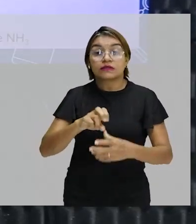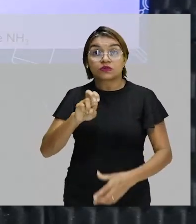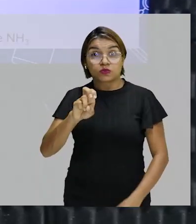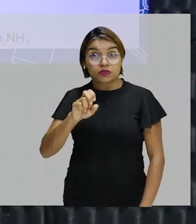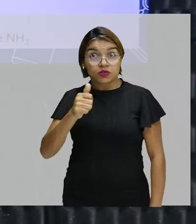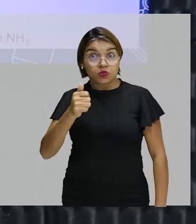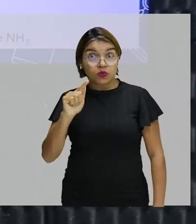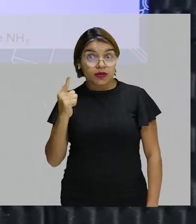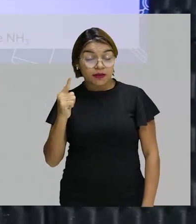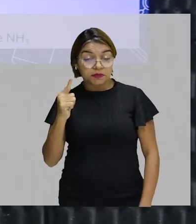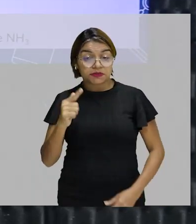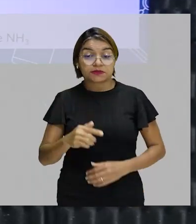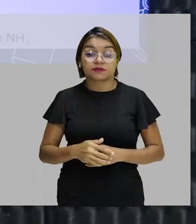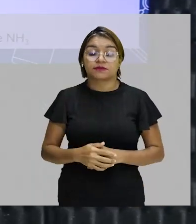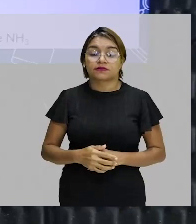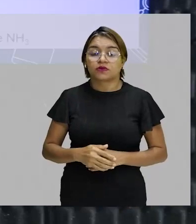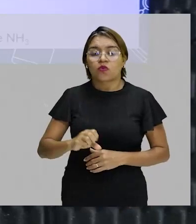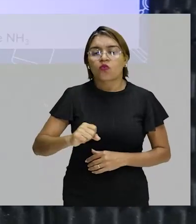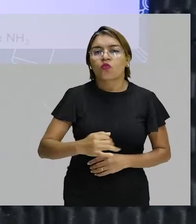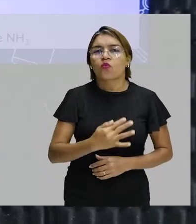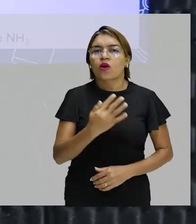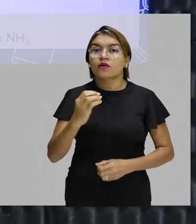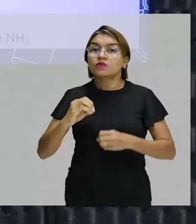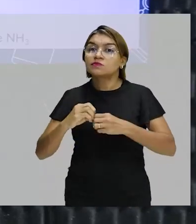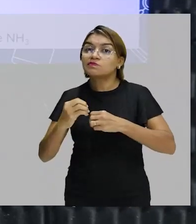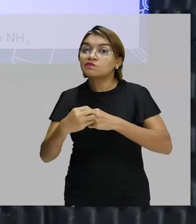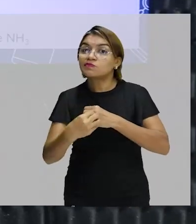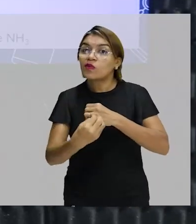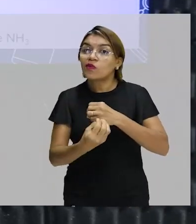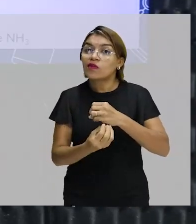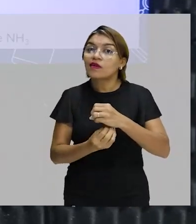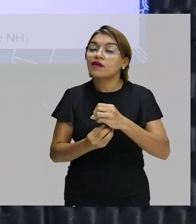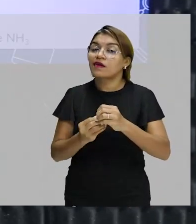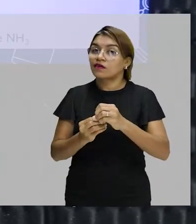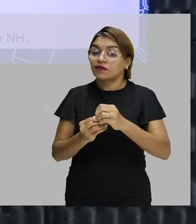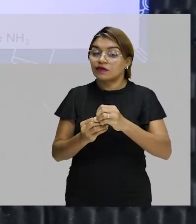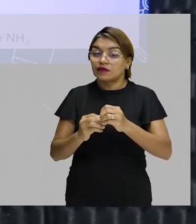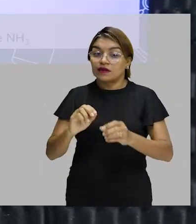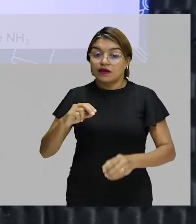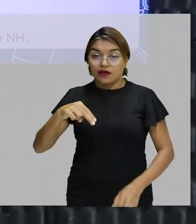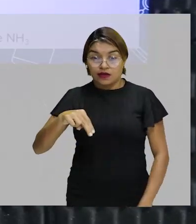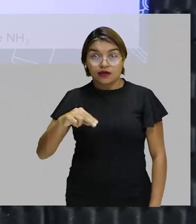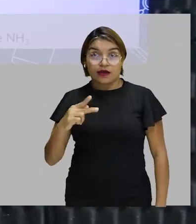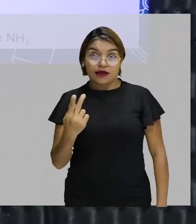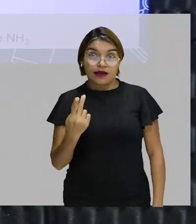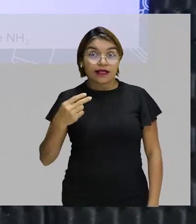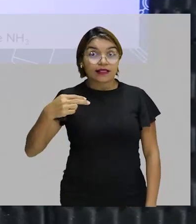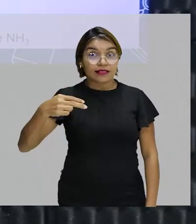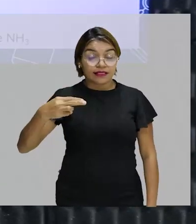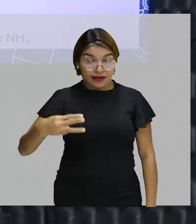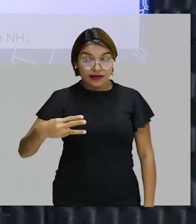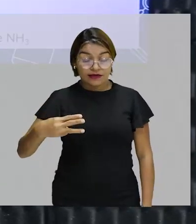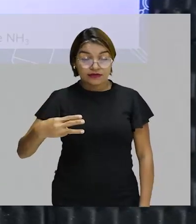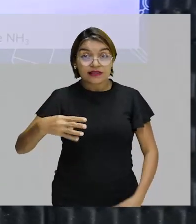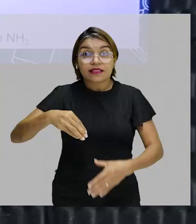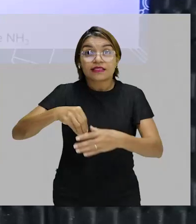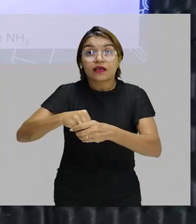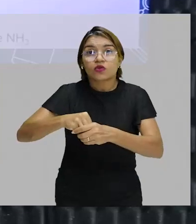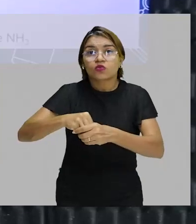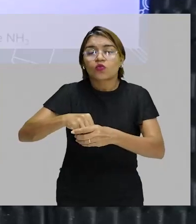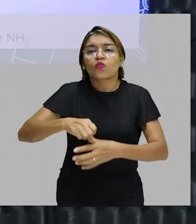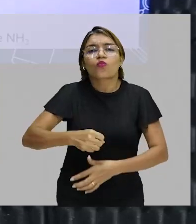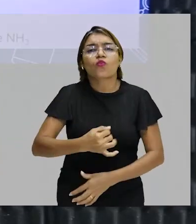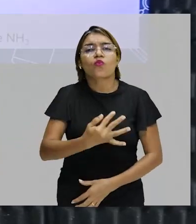gramas. E quantas moléculas de amônia em H3 estão presentes